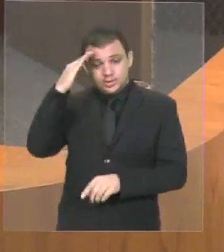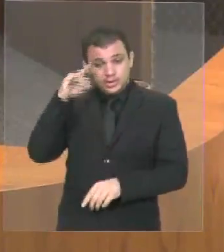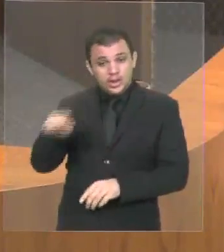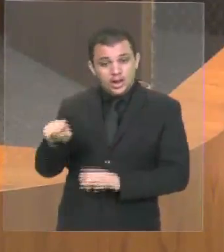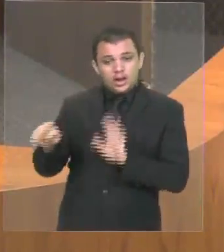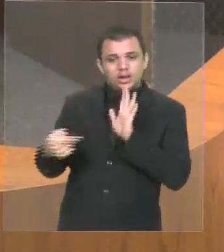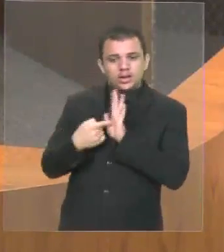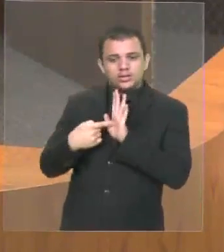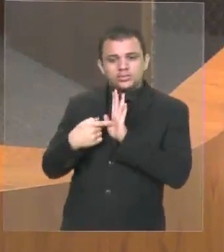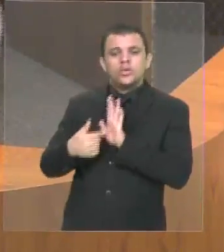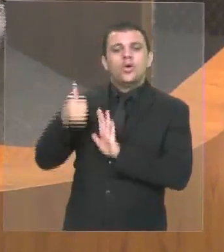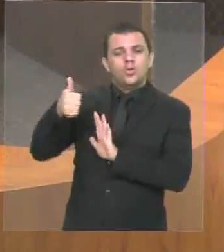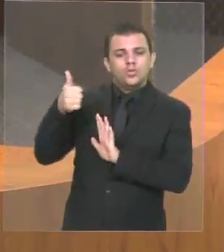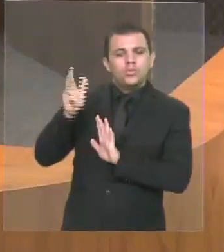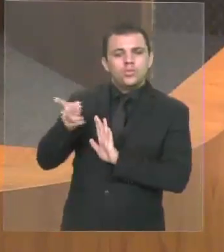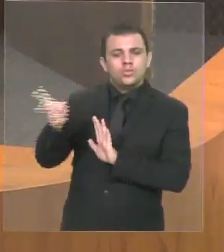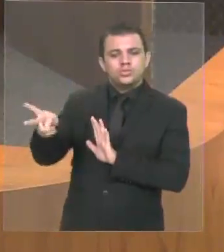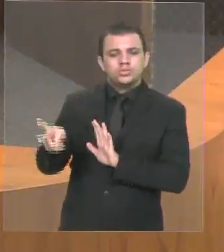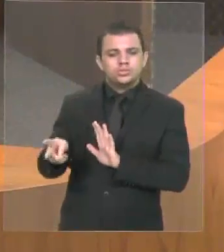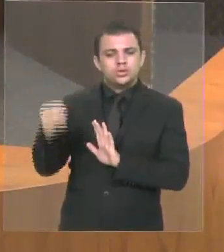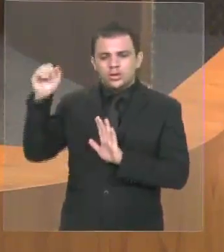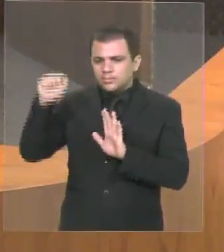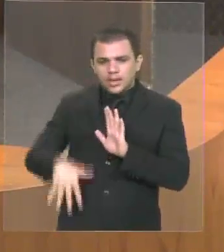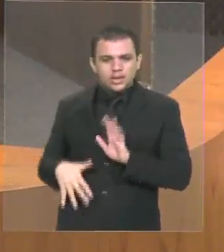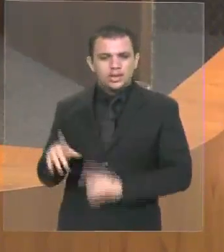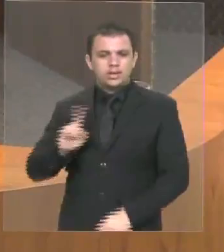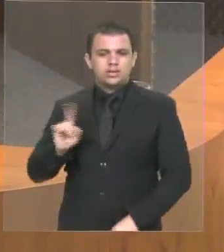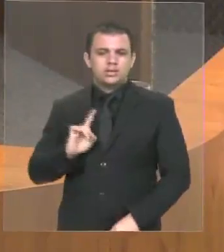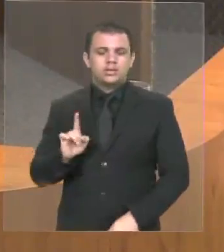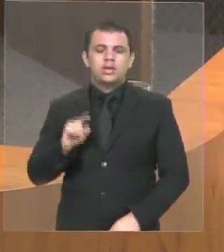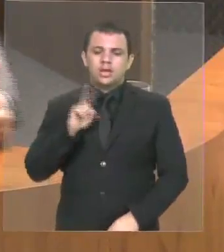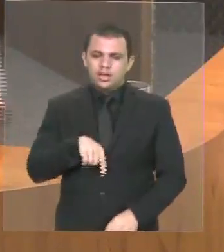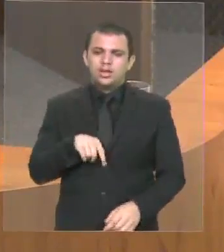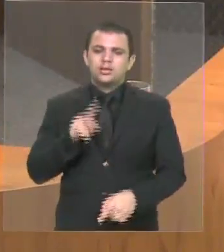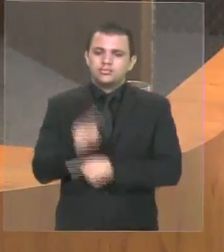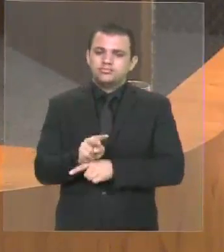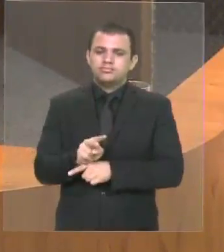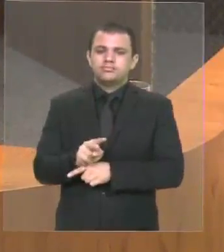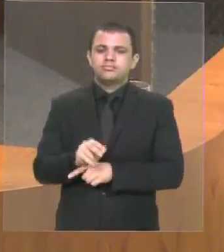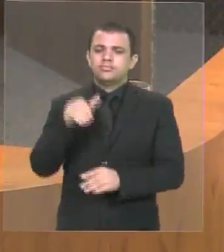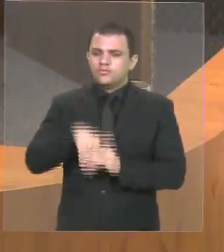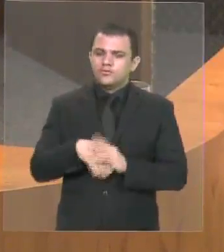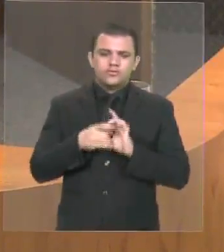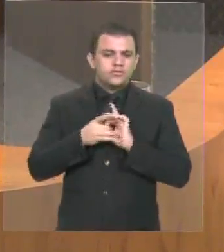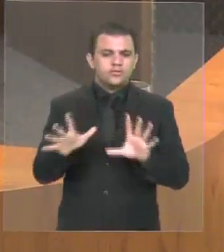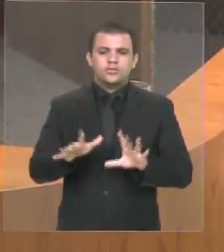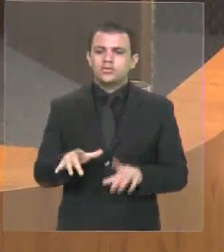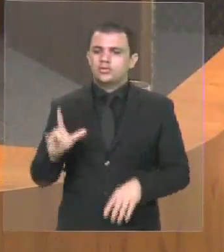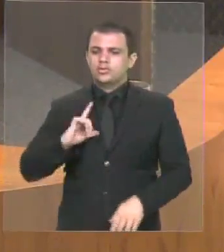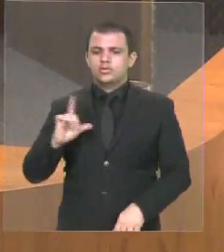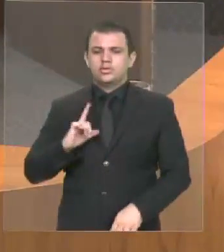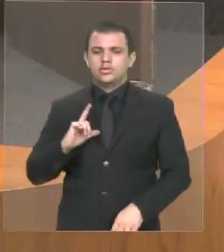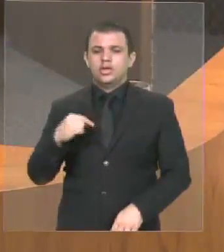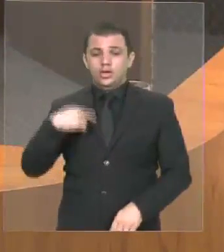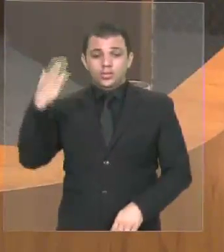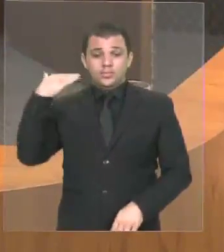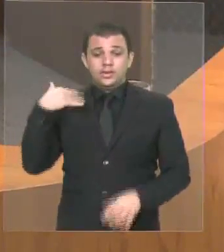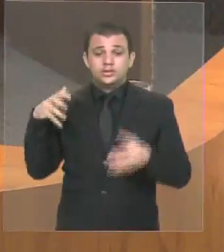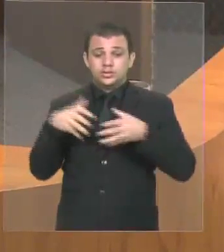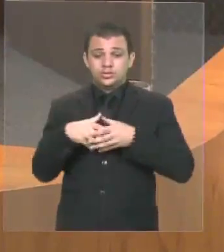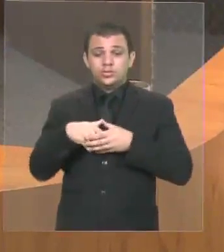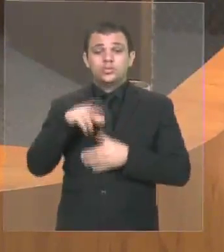não vai cair. É isso que eu defendo. É a democracia. É isso que eu defendi no movimento estudantil. É isso que eu quero. Agora,